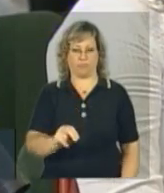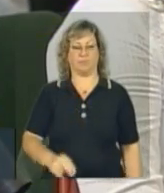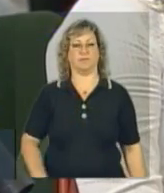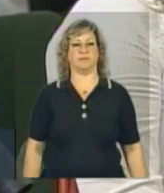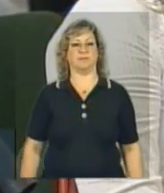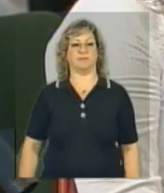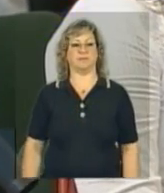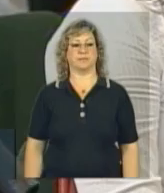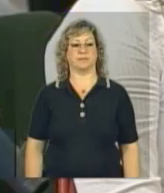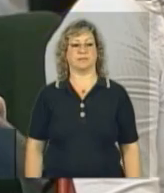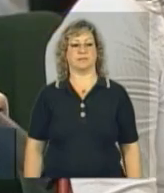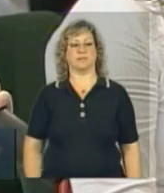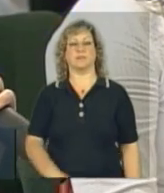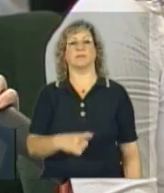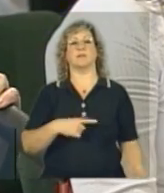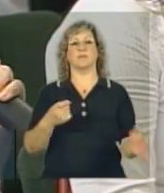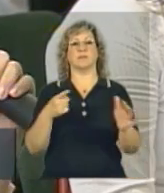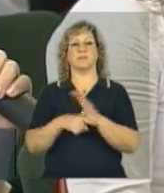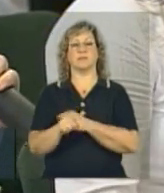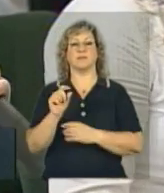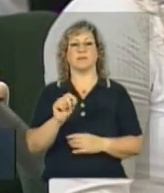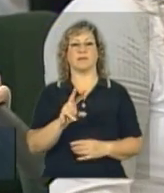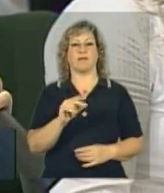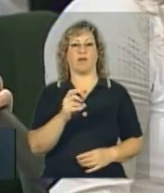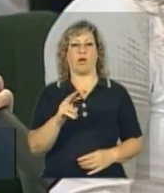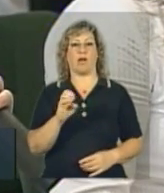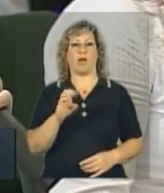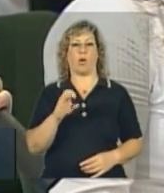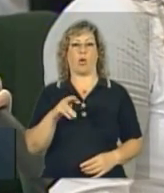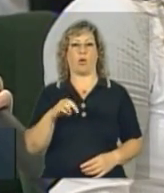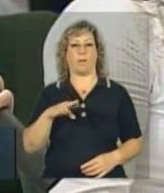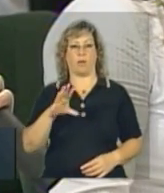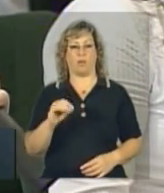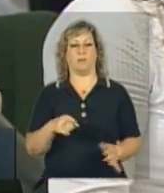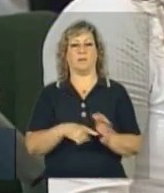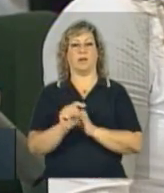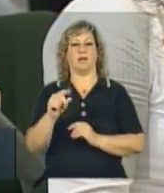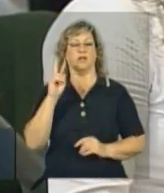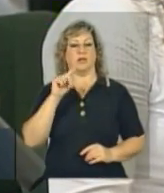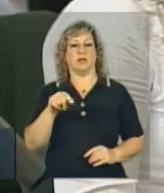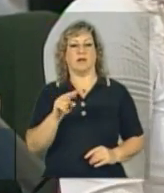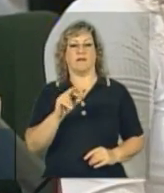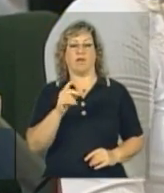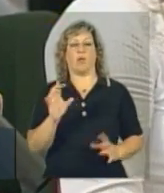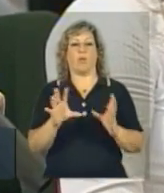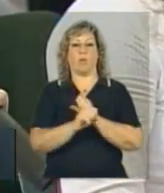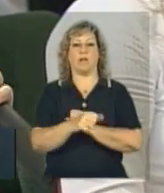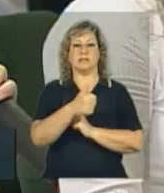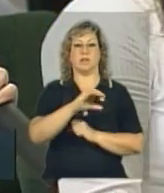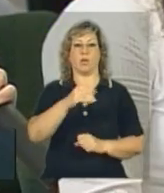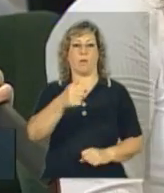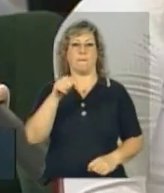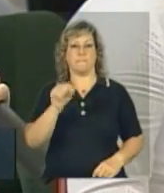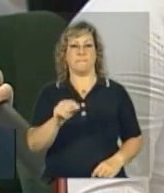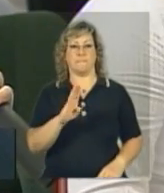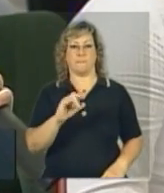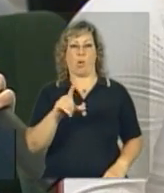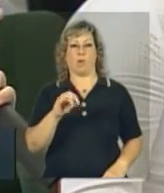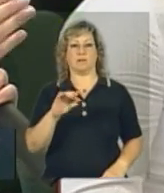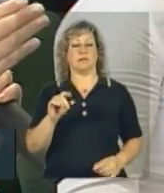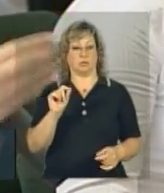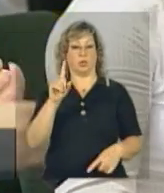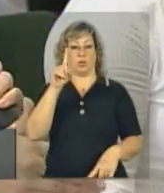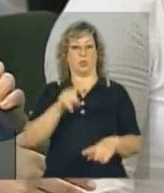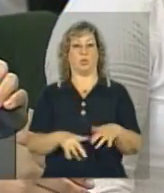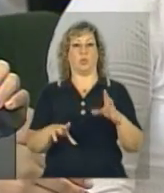Ministro, Ivna, do Valor Econômico. Só uma dúvida sobre essa questão das bolsas. Então, é 101 mil que você falou, é o total.